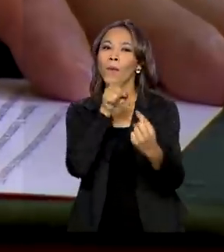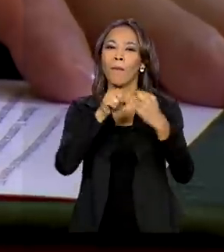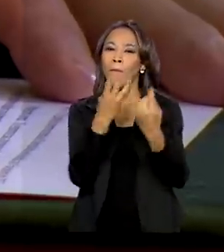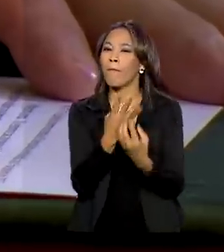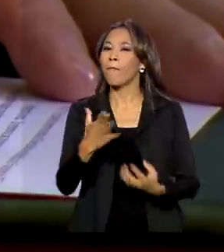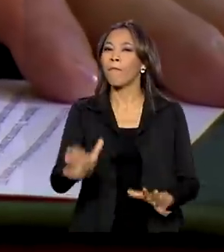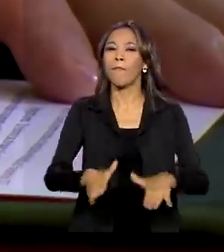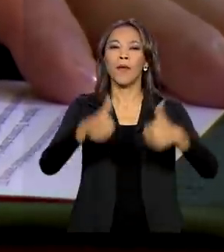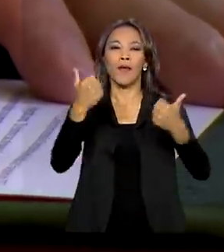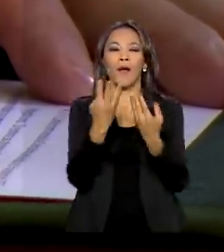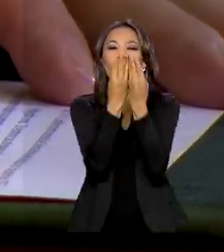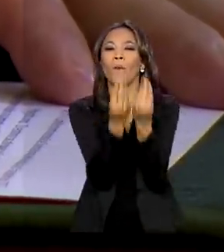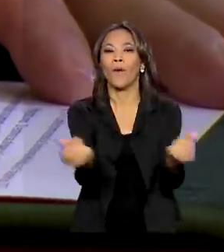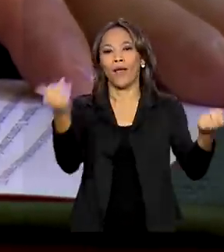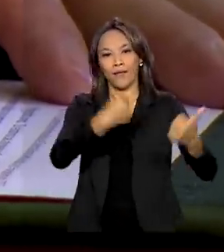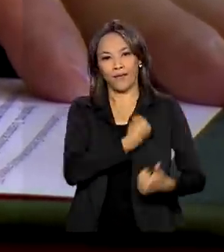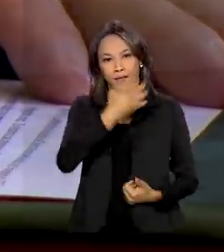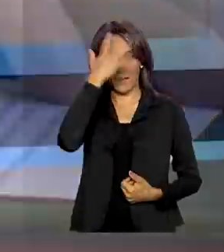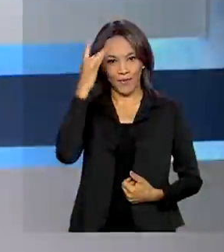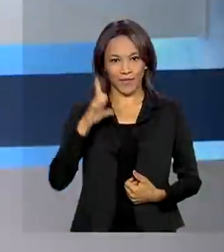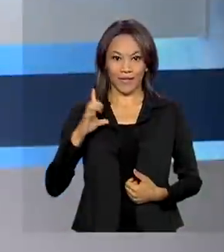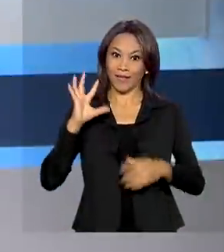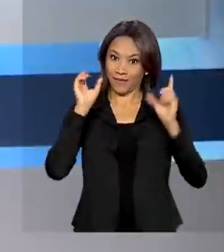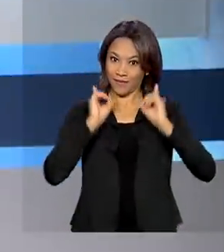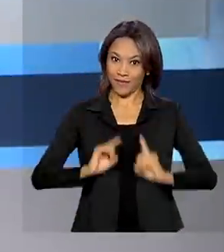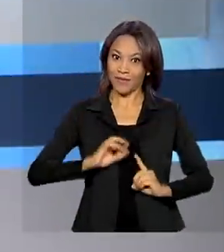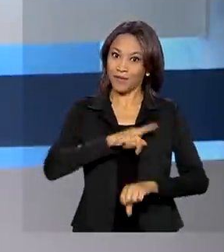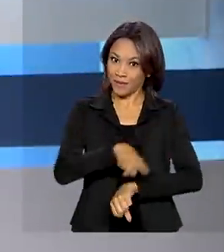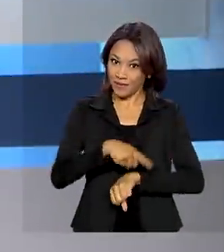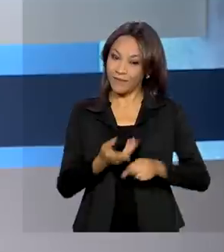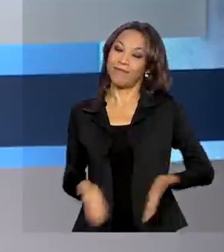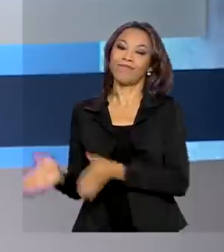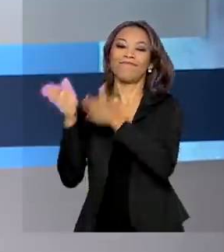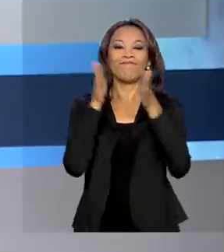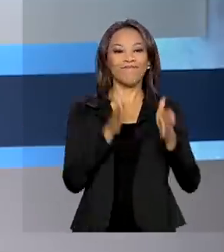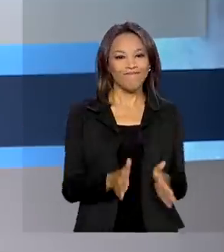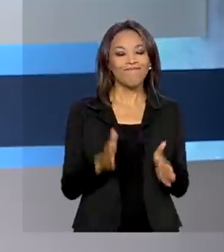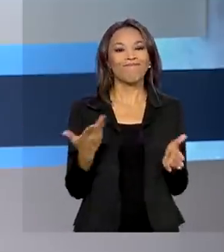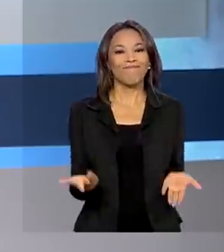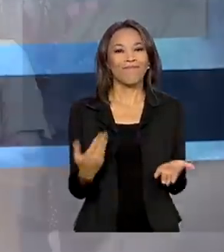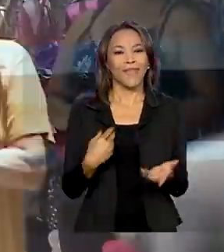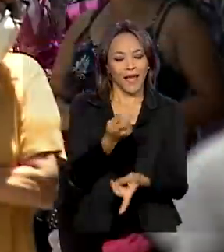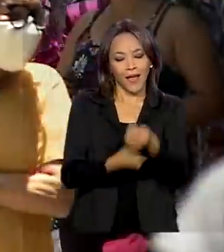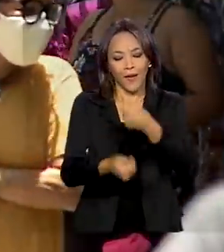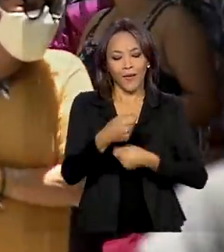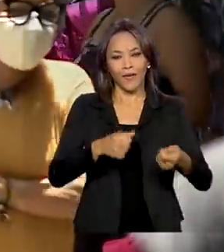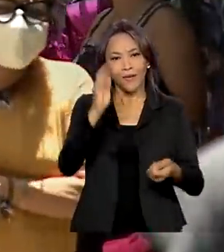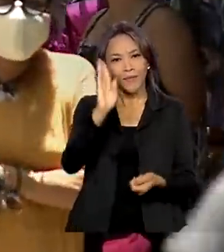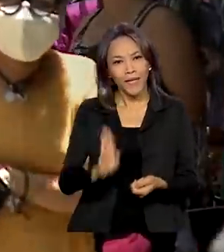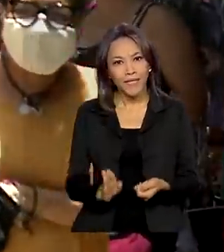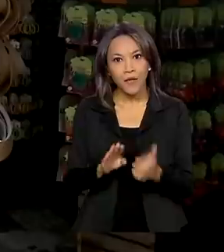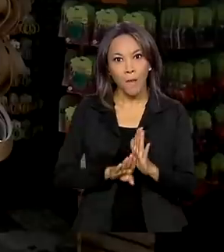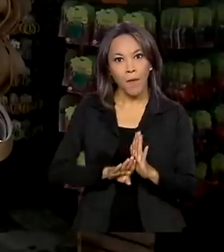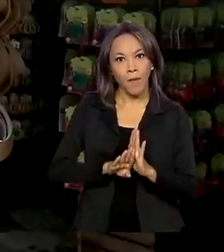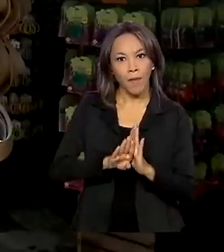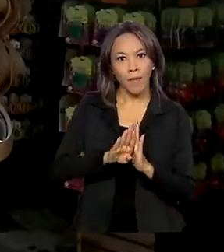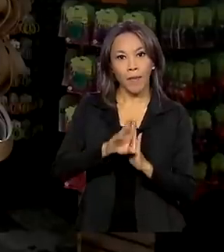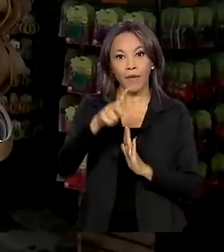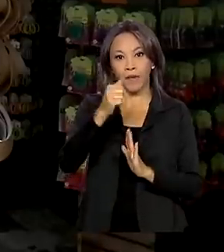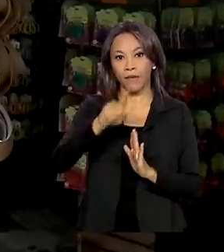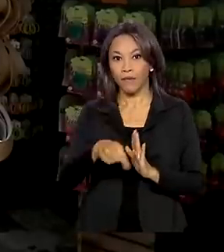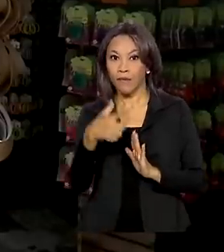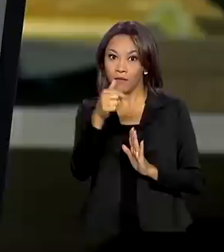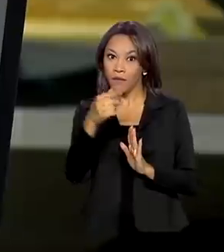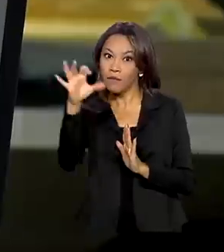vida das pessoas com deficiência no país. E veja também, economia brasileira cresce 7,7